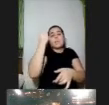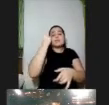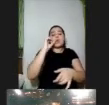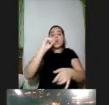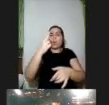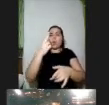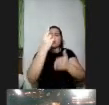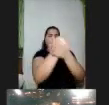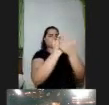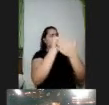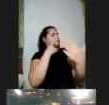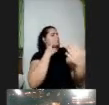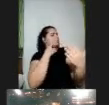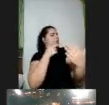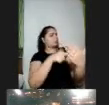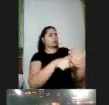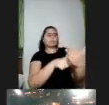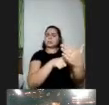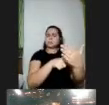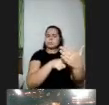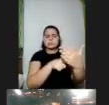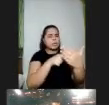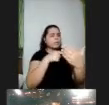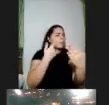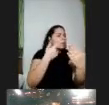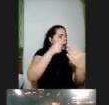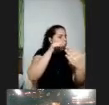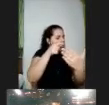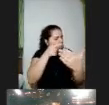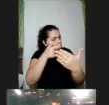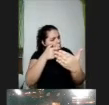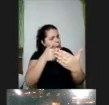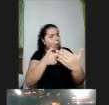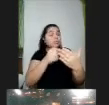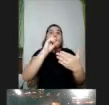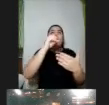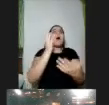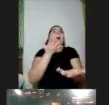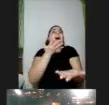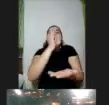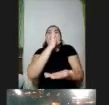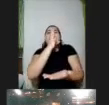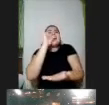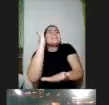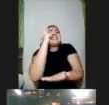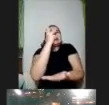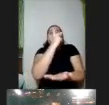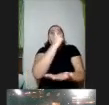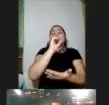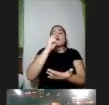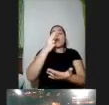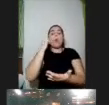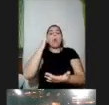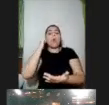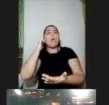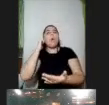achei estranha que me deixou intrigado interessado ou alguma coisa que eu achei muito bonita ou algo que tem uma relação funcional com a